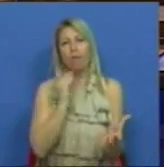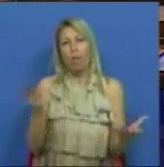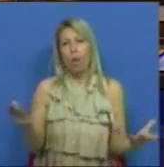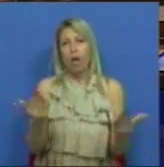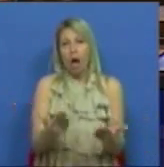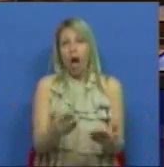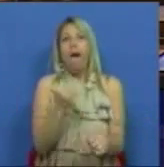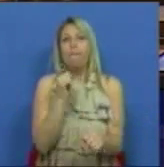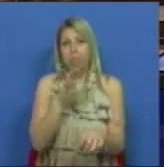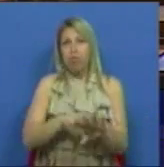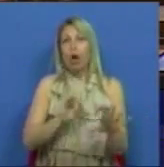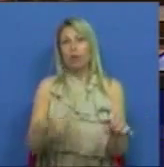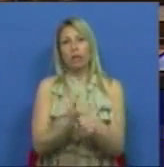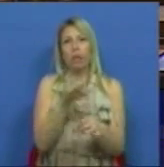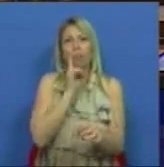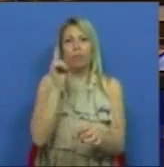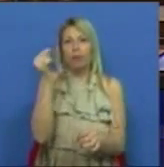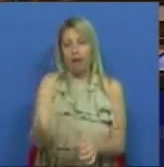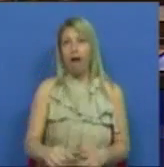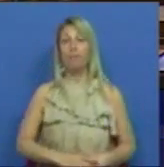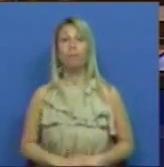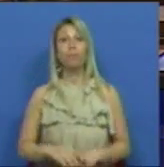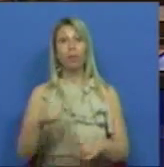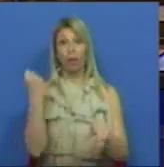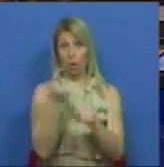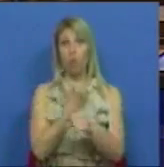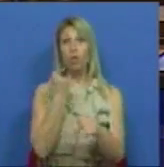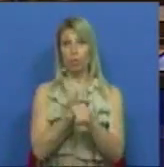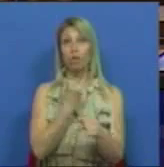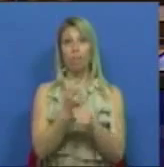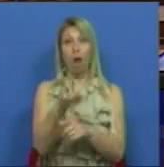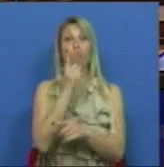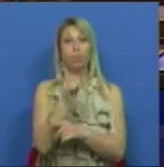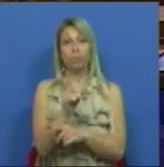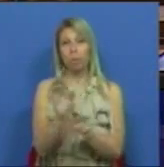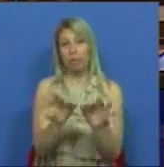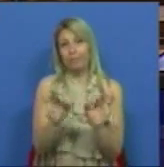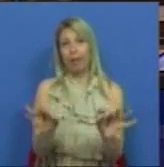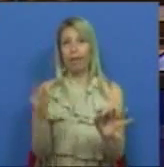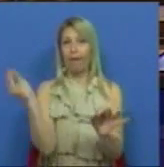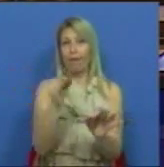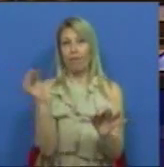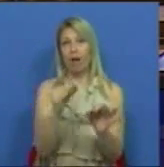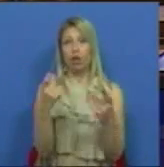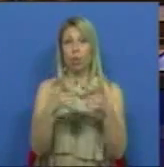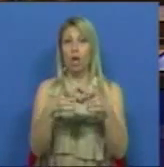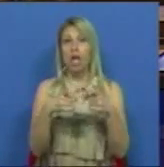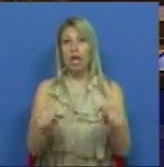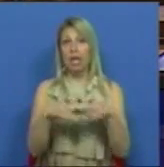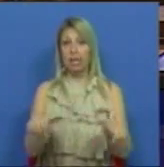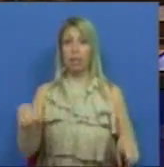ilegal. E o trabalho ilegal assume o contorno de falso recibo verde, de contratos,